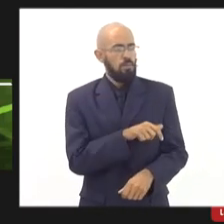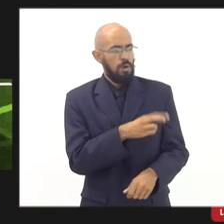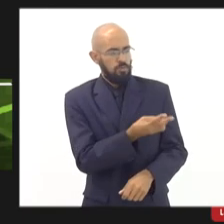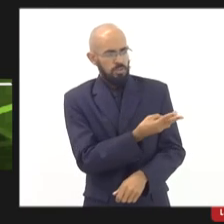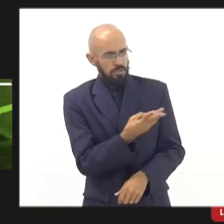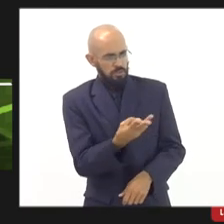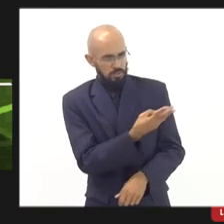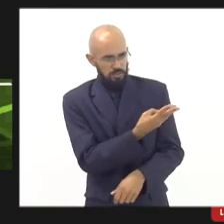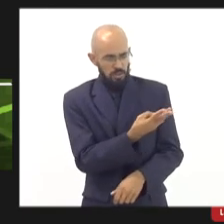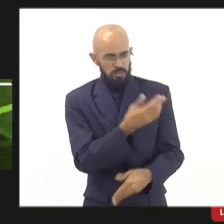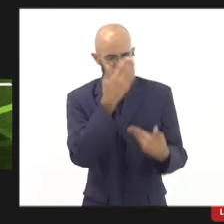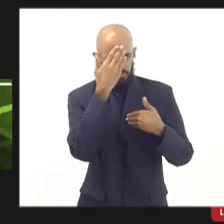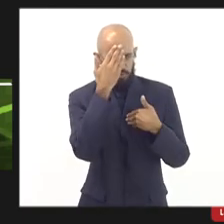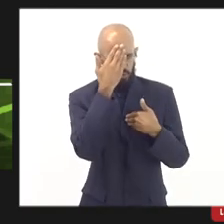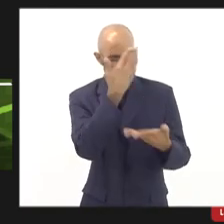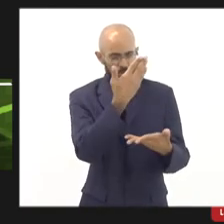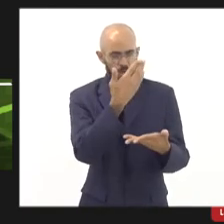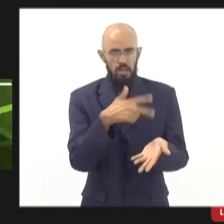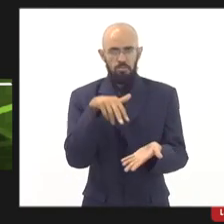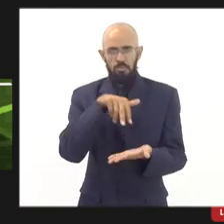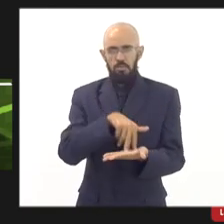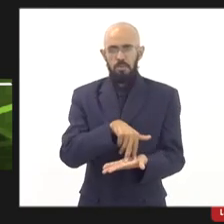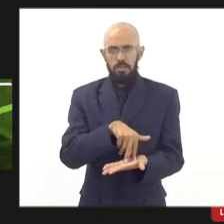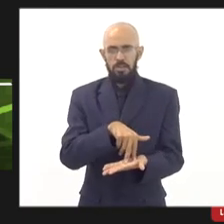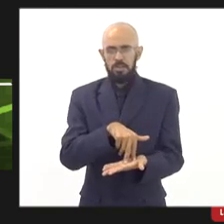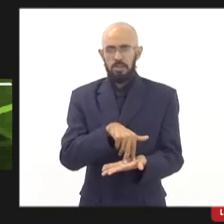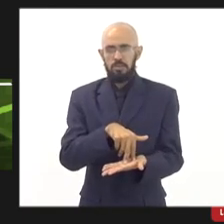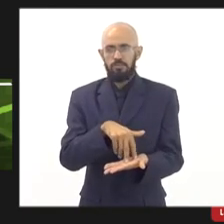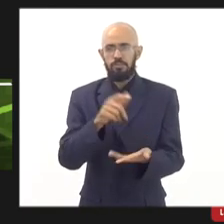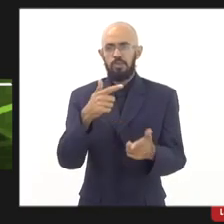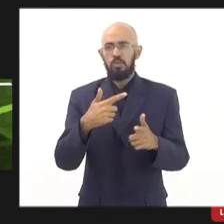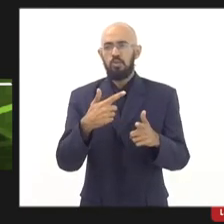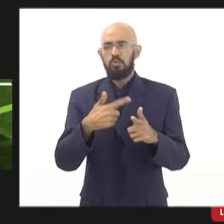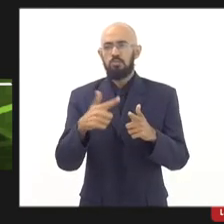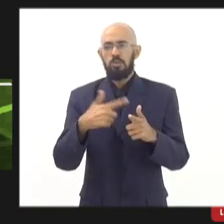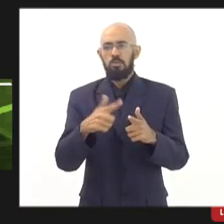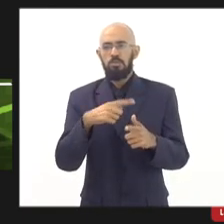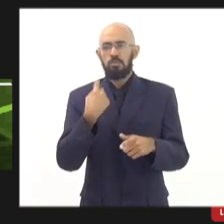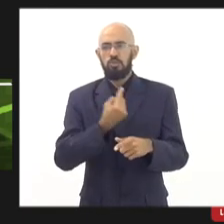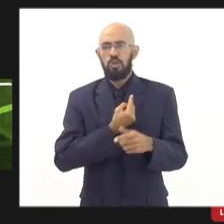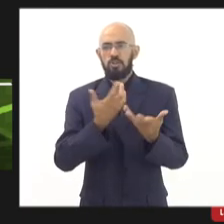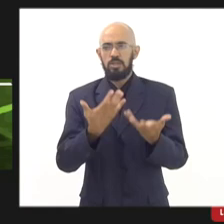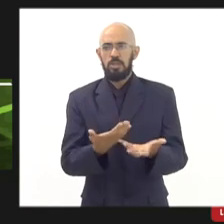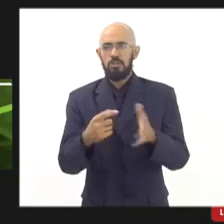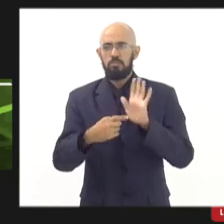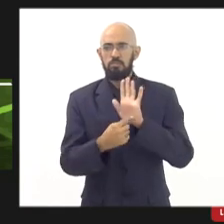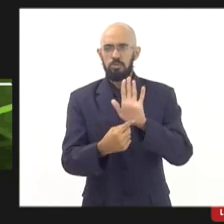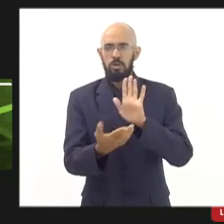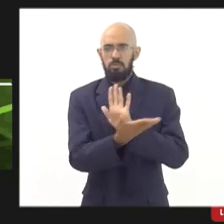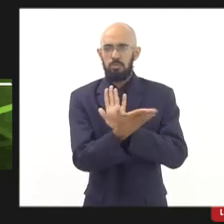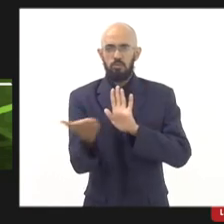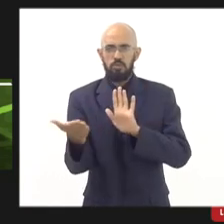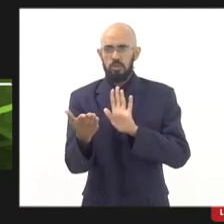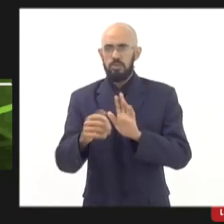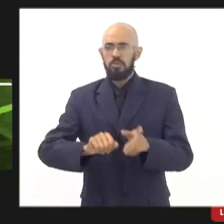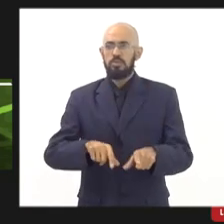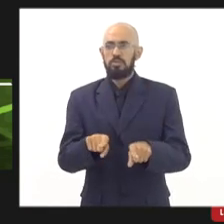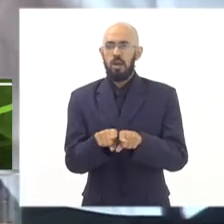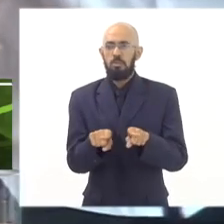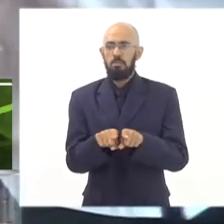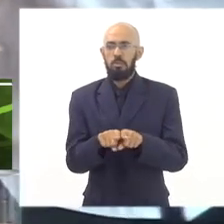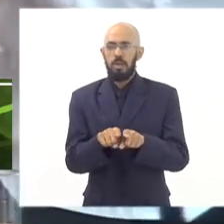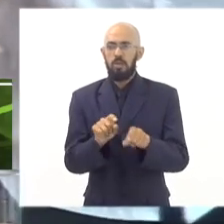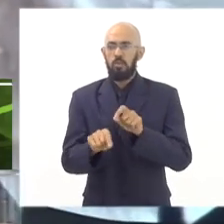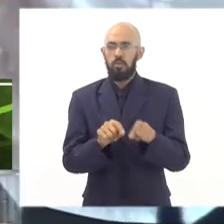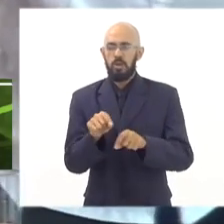Lívia, obrigado pela presença. Essas são as questões que a gente queria trazer para vocês. Destaco que temos esse